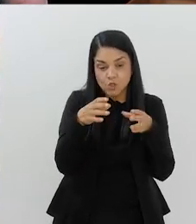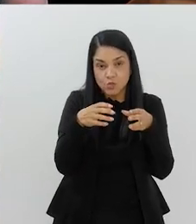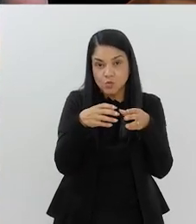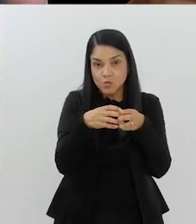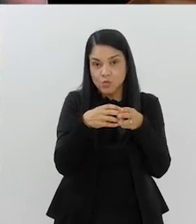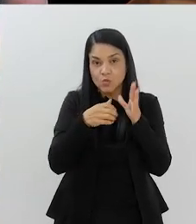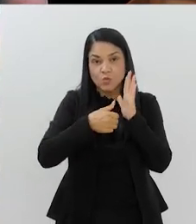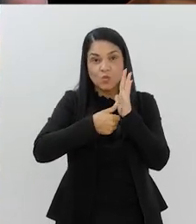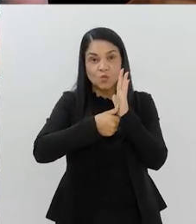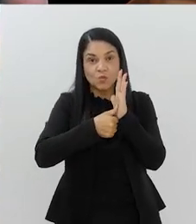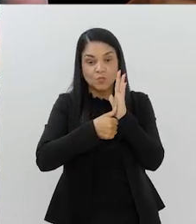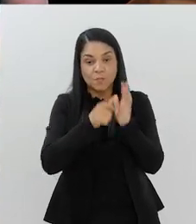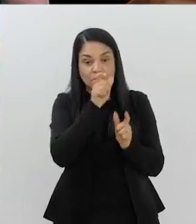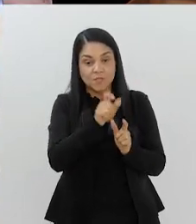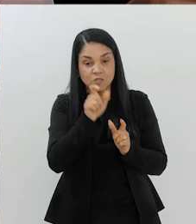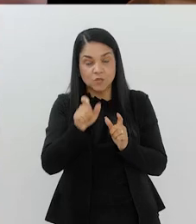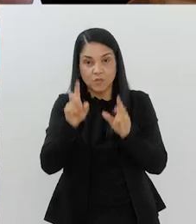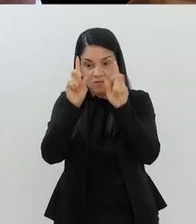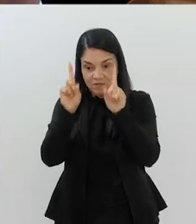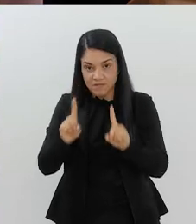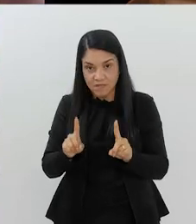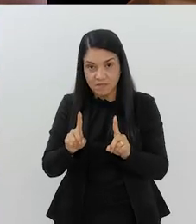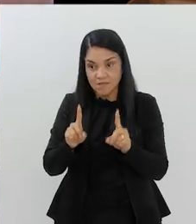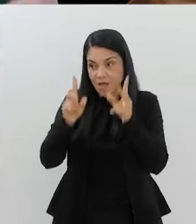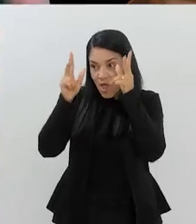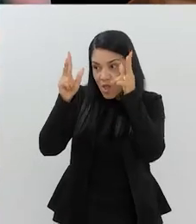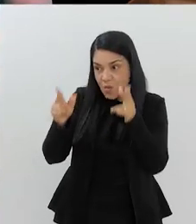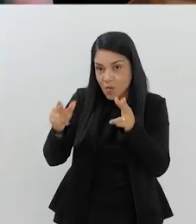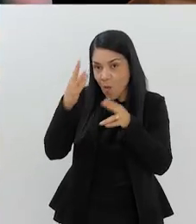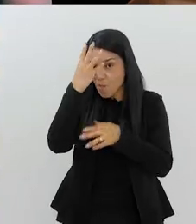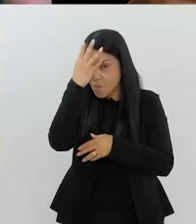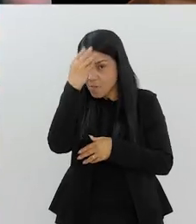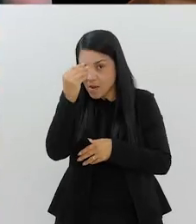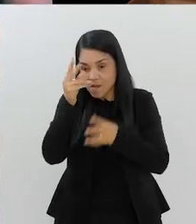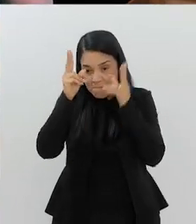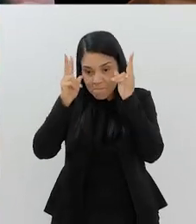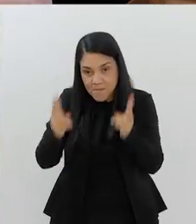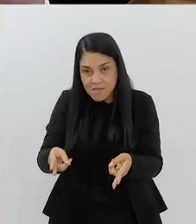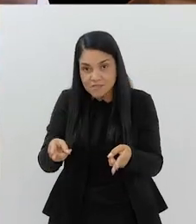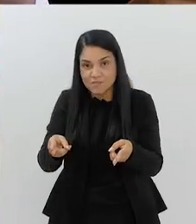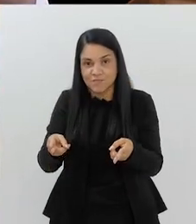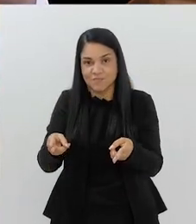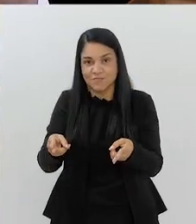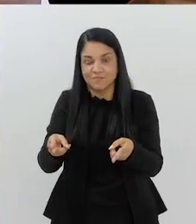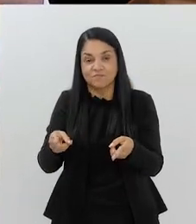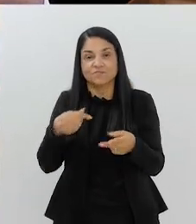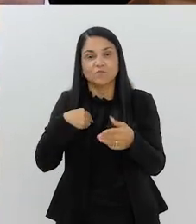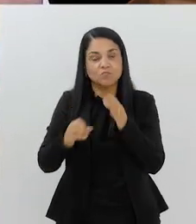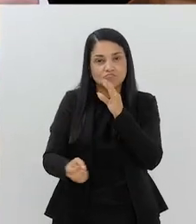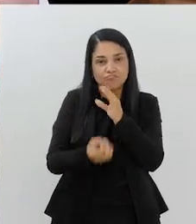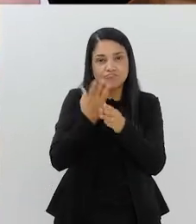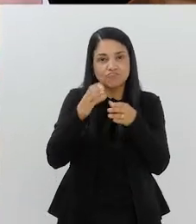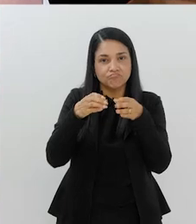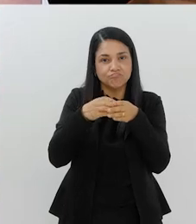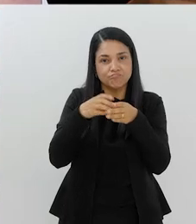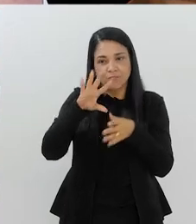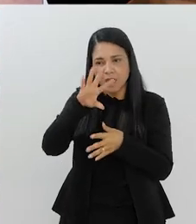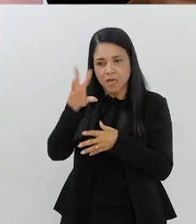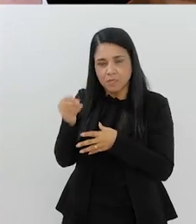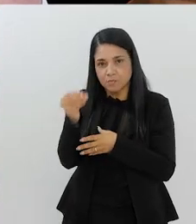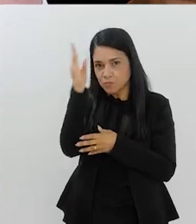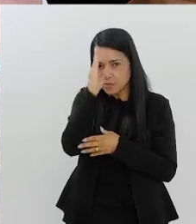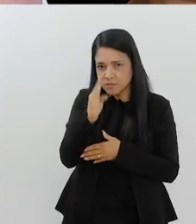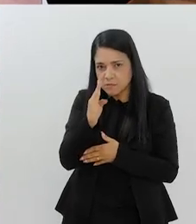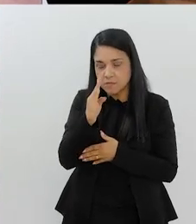pessoas com deficiência, ao mesmo tempo que surge o Pelé. Quando a gente cria o Comitê Paralímpico Brasileiro, eu tive